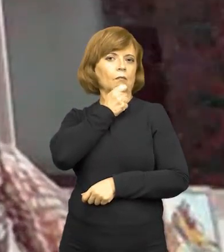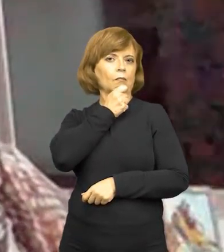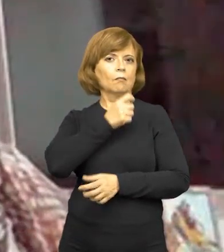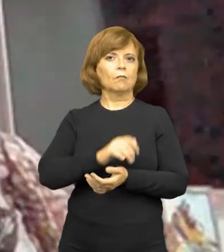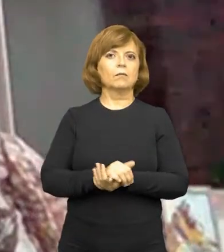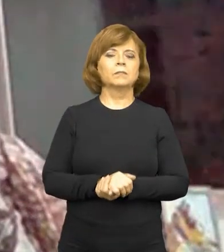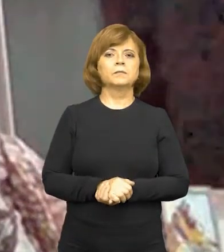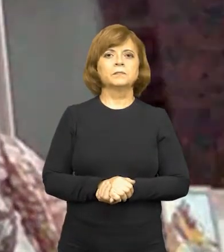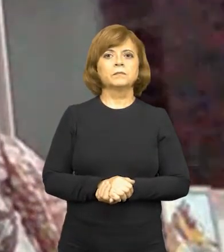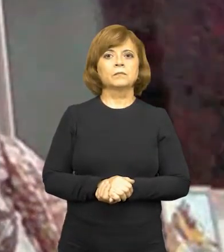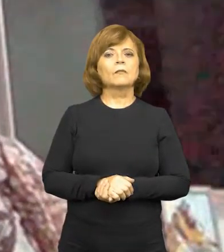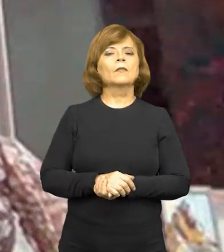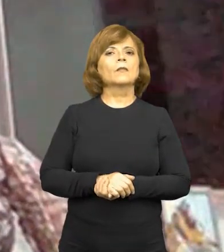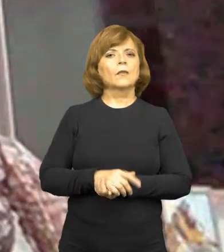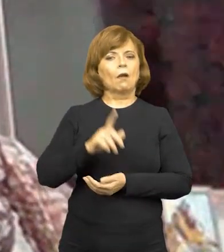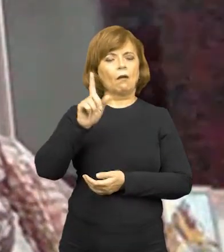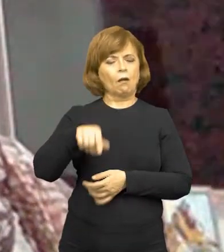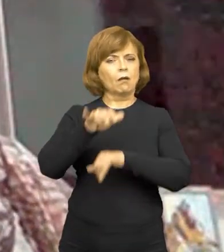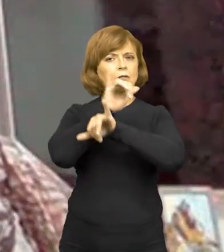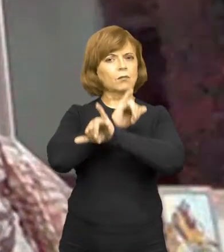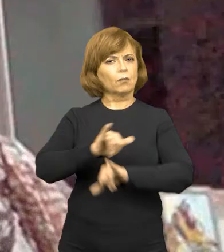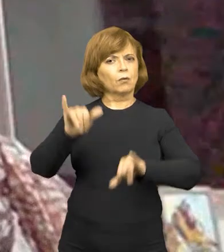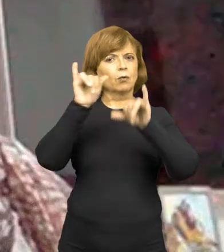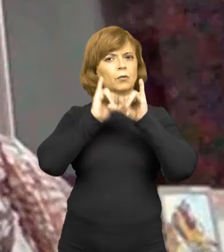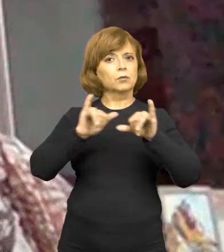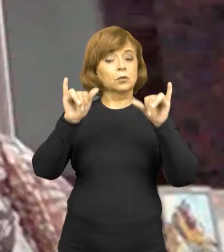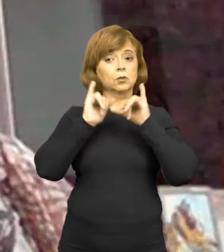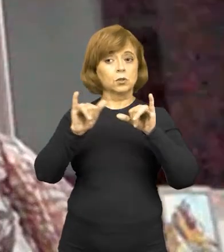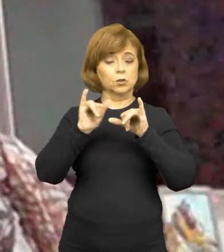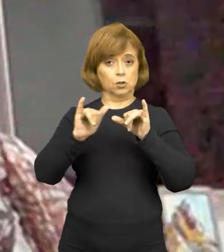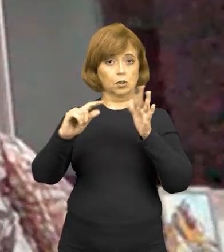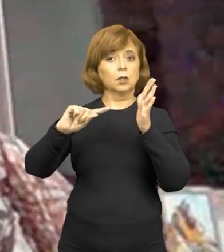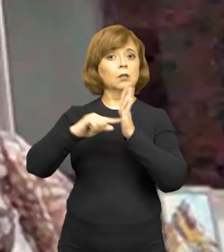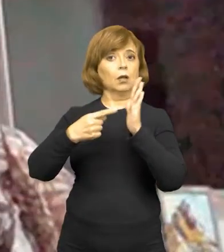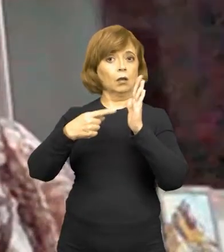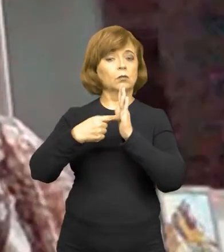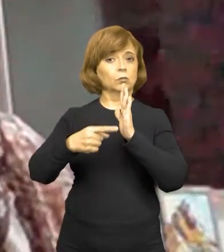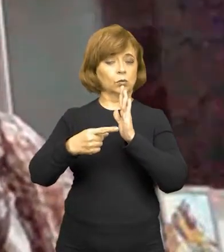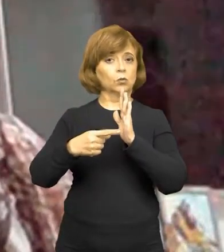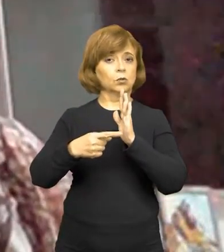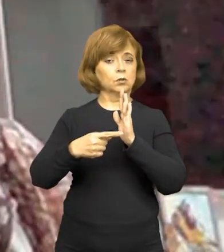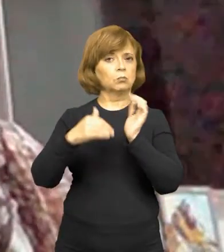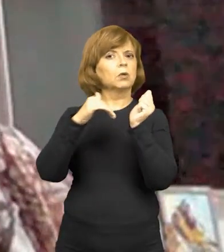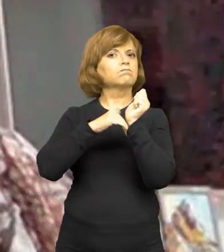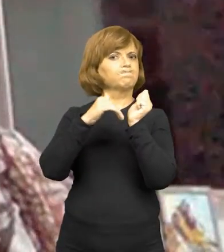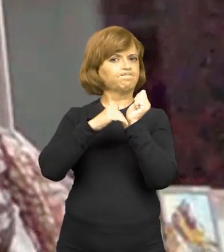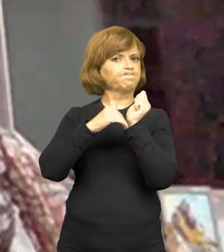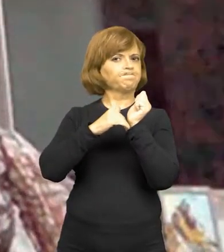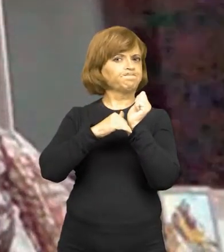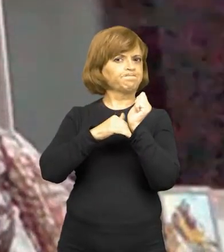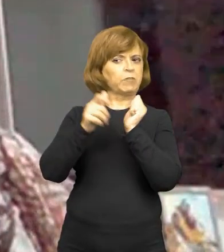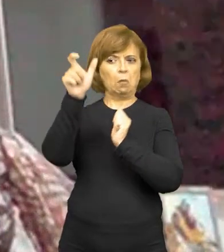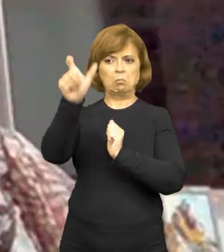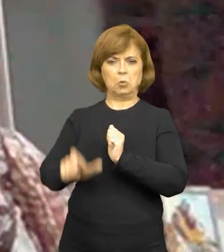Então, foram notícias encaminhadas de forma anônima